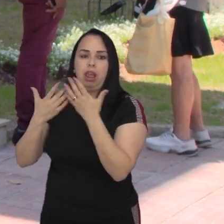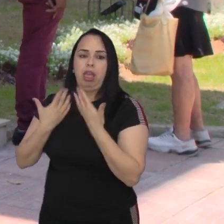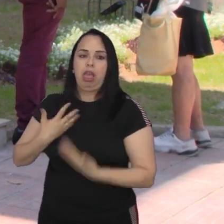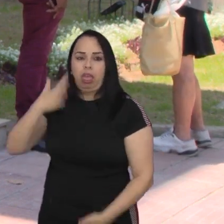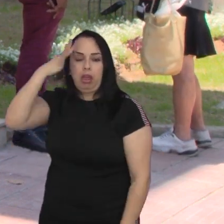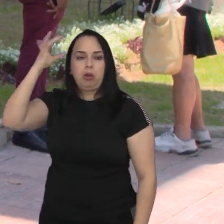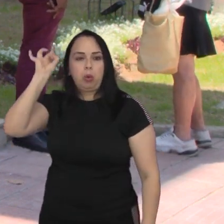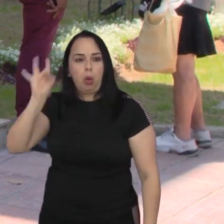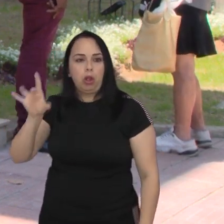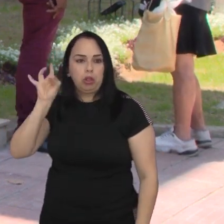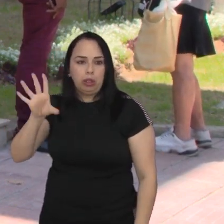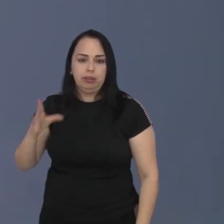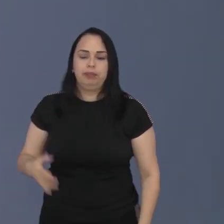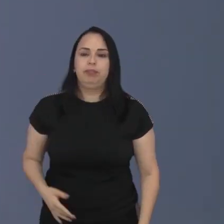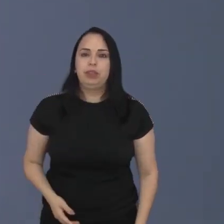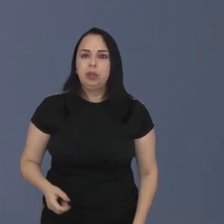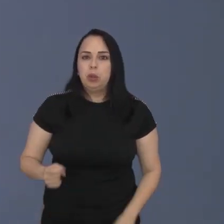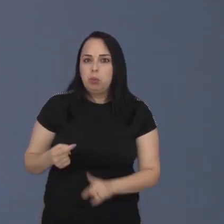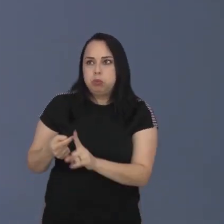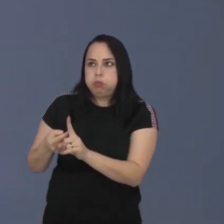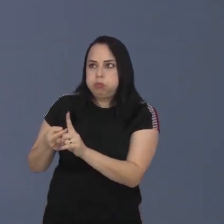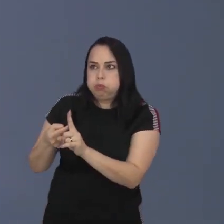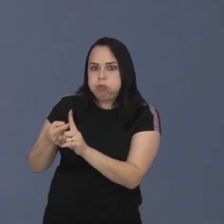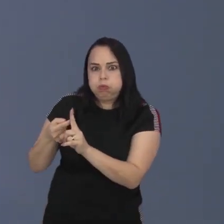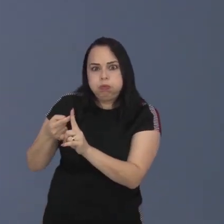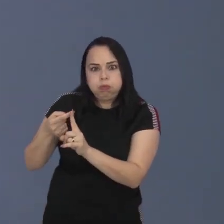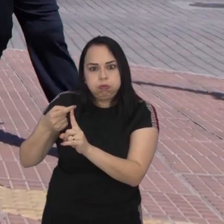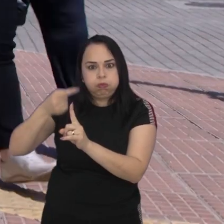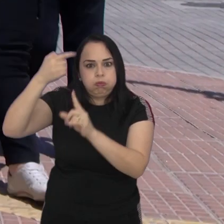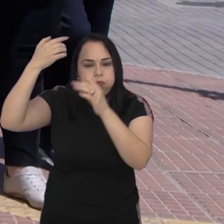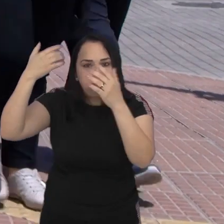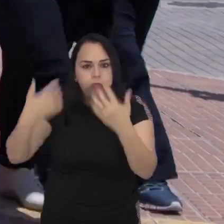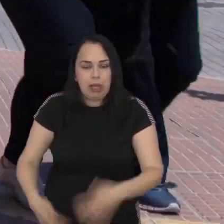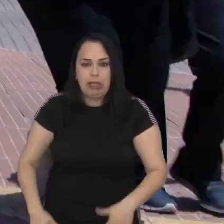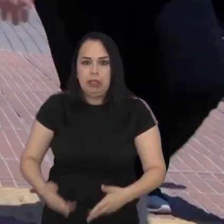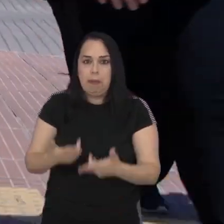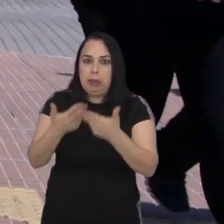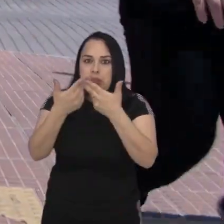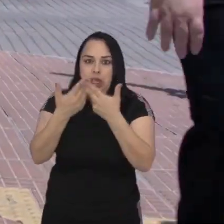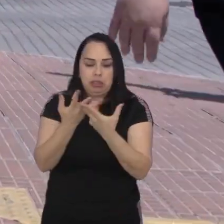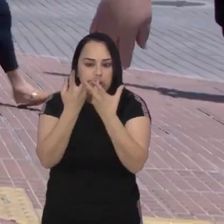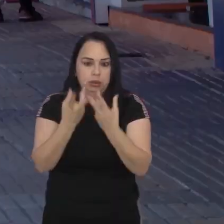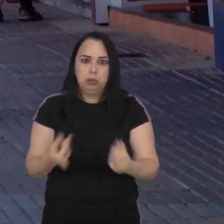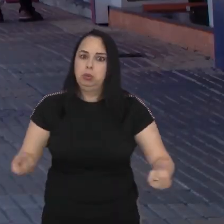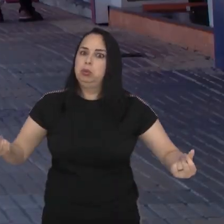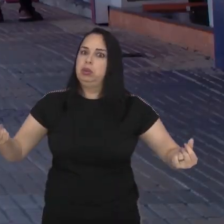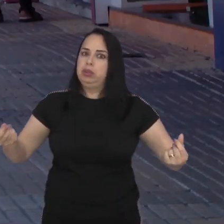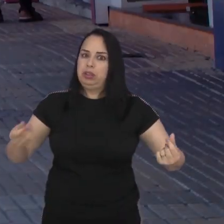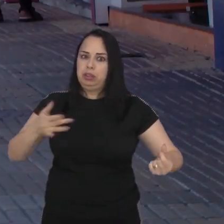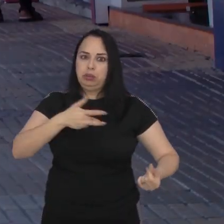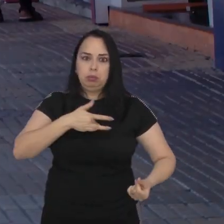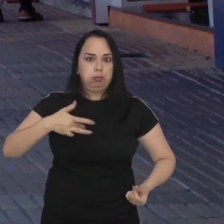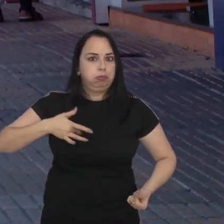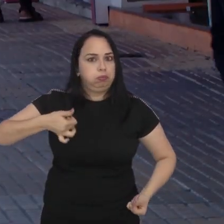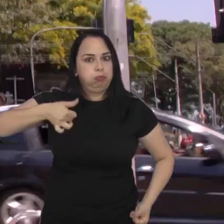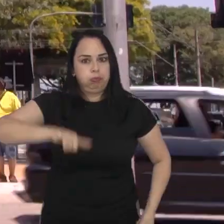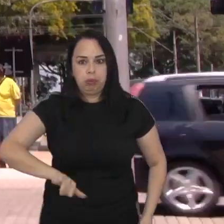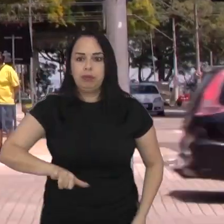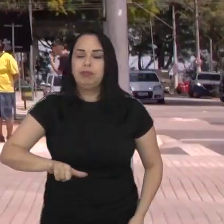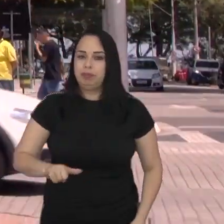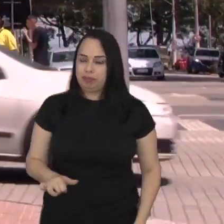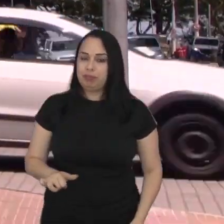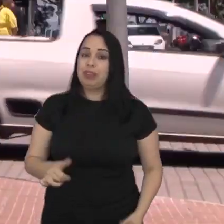dia com dor de cabeça E na medida que o calor aumenta leva junto também a nossa paciência e bem estar